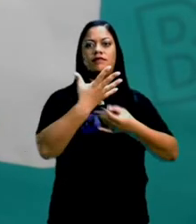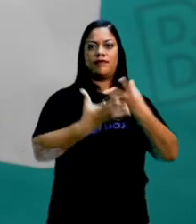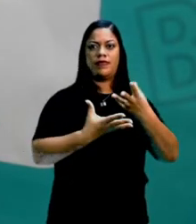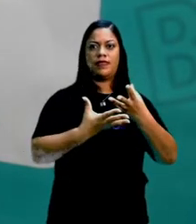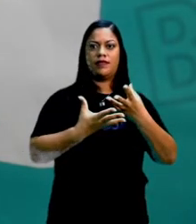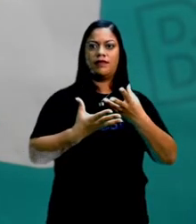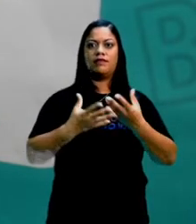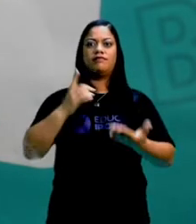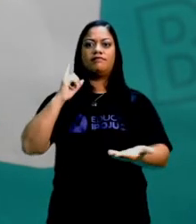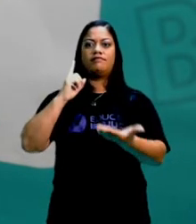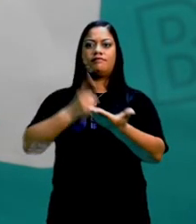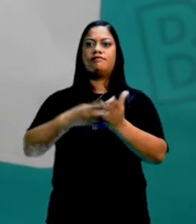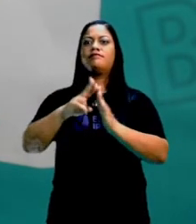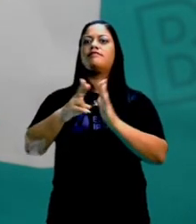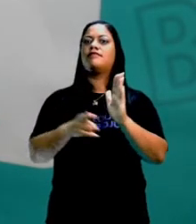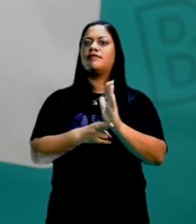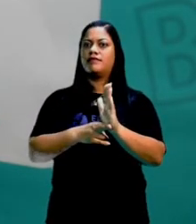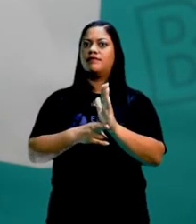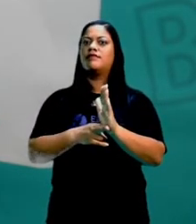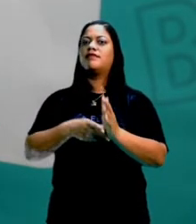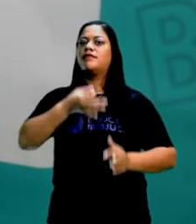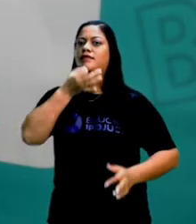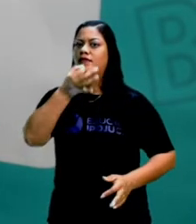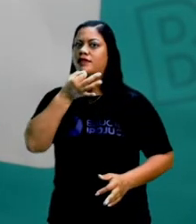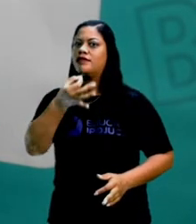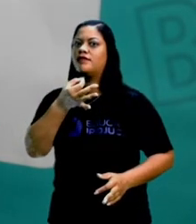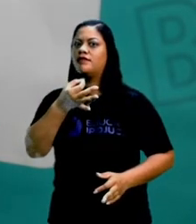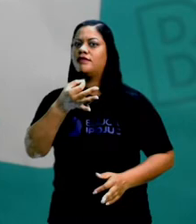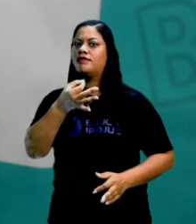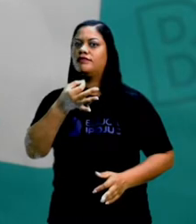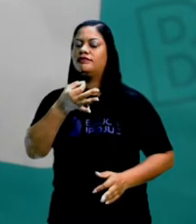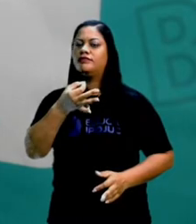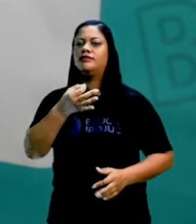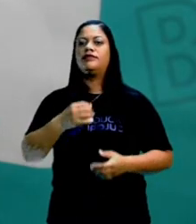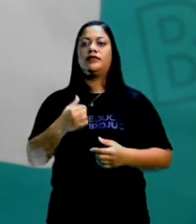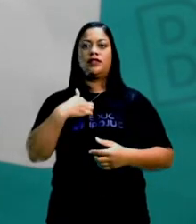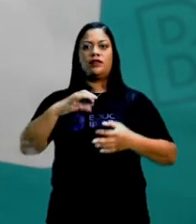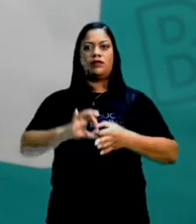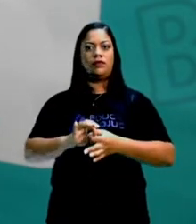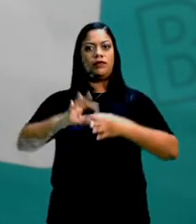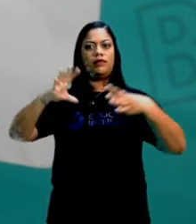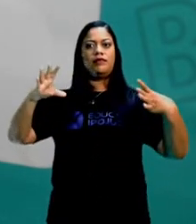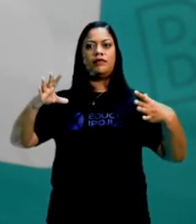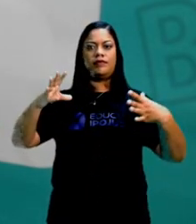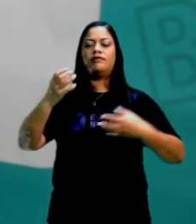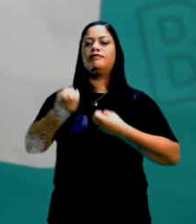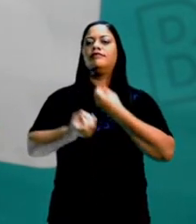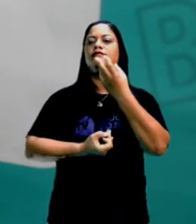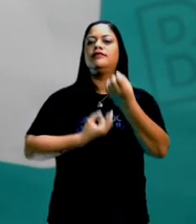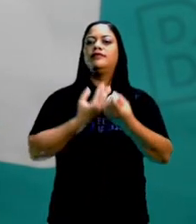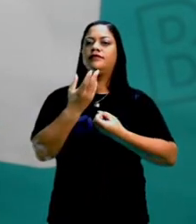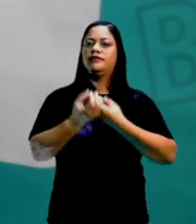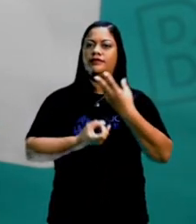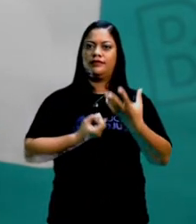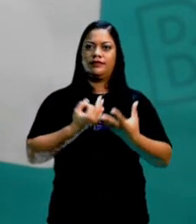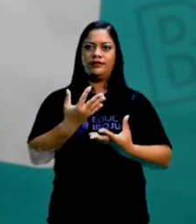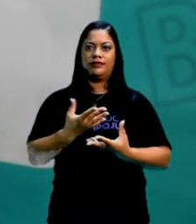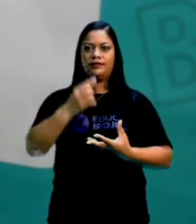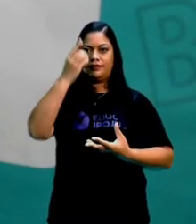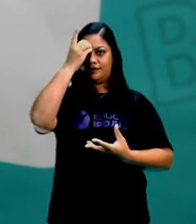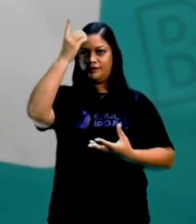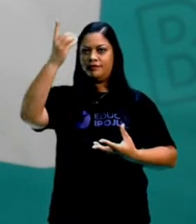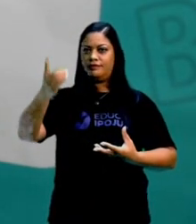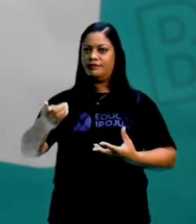impor a opinião. É diferente. Eu tenho liberdade de expressão para colocar as minhas